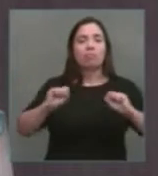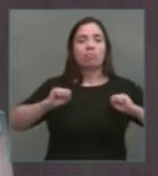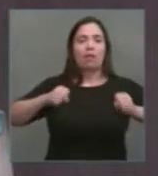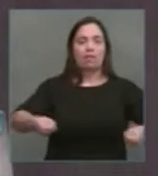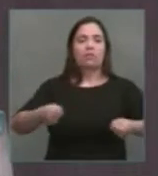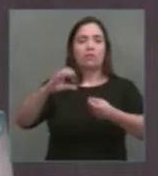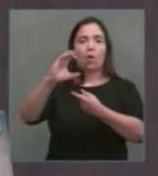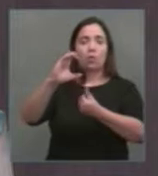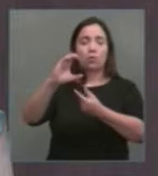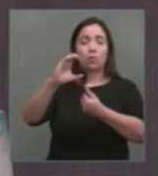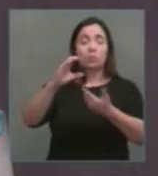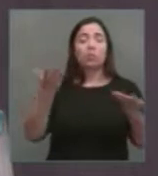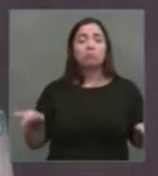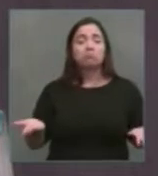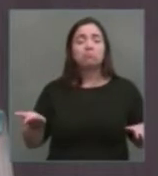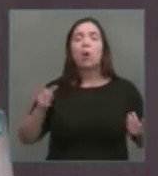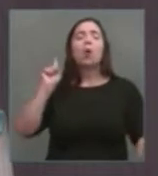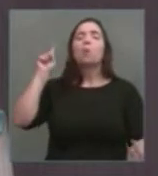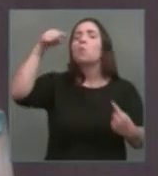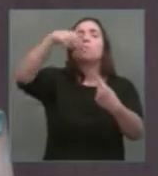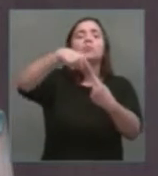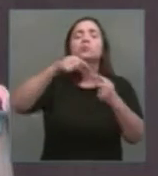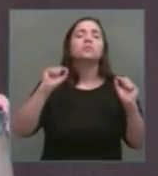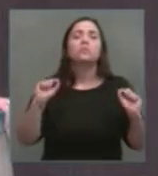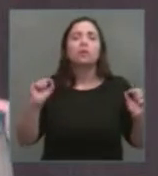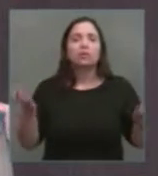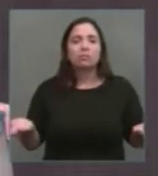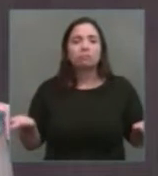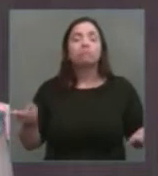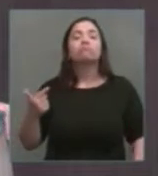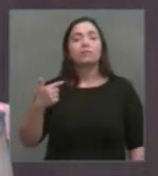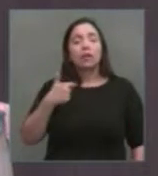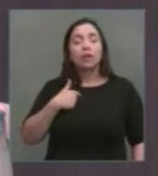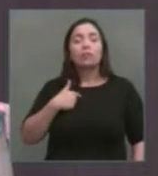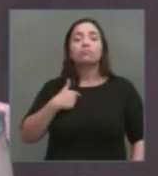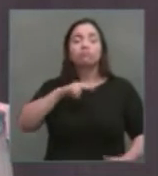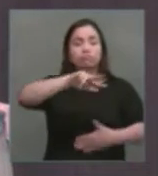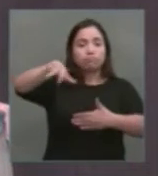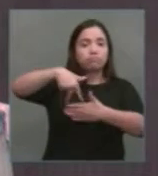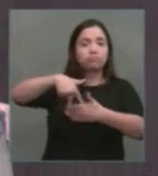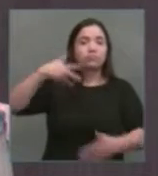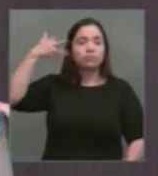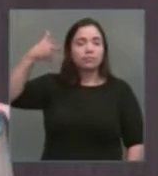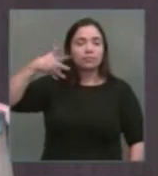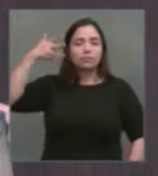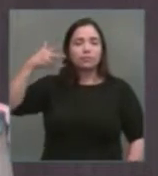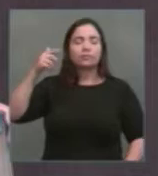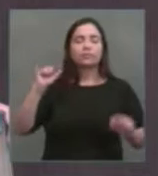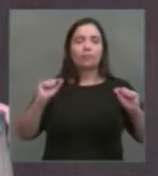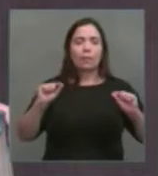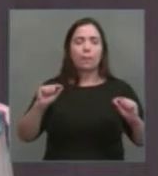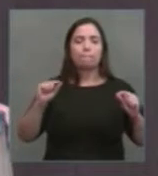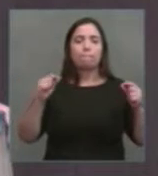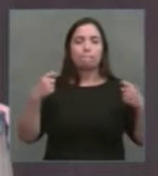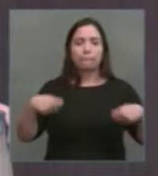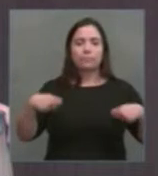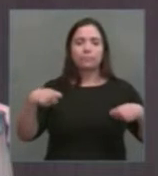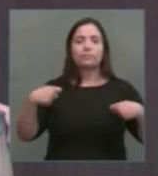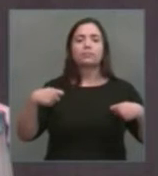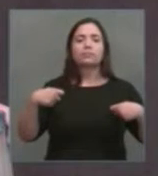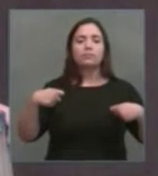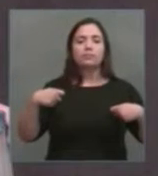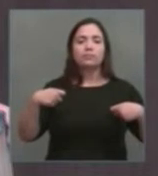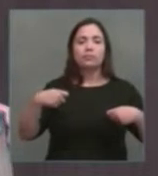Pelo que, deputados, eu aqui conclamo com esse plenário, ele aprove uma moção contra esse